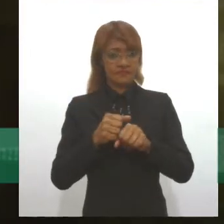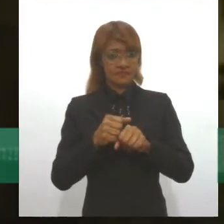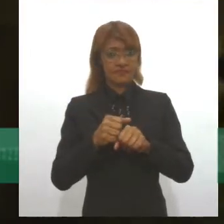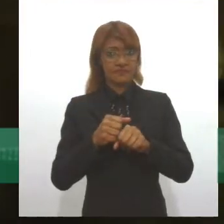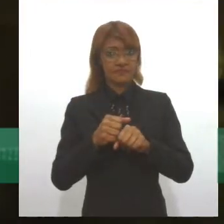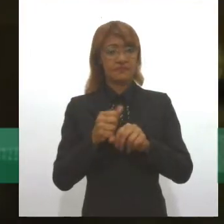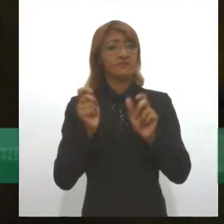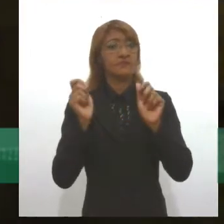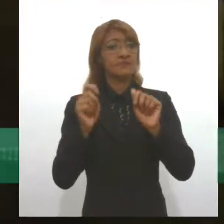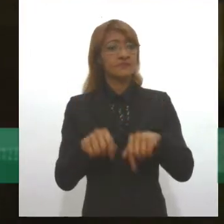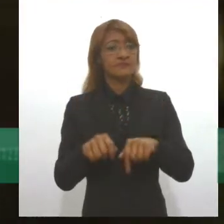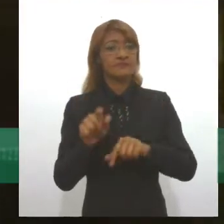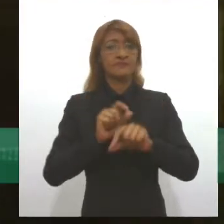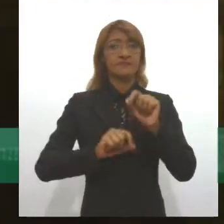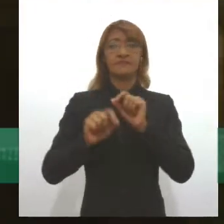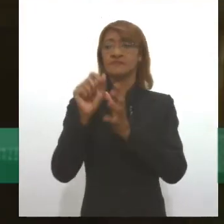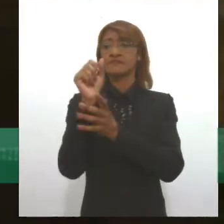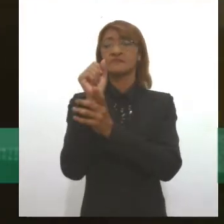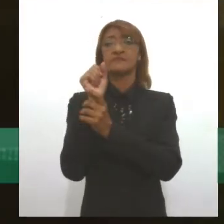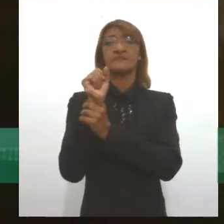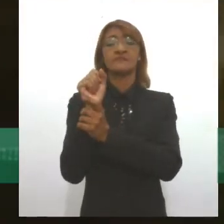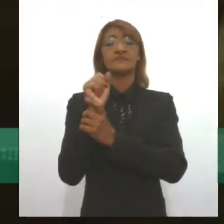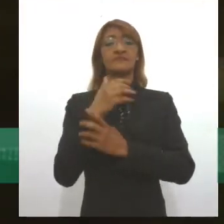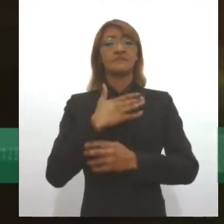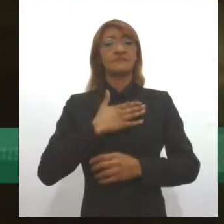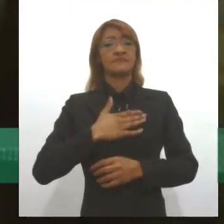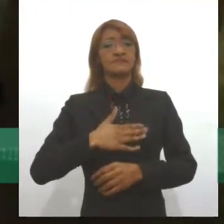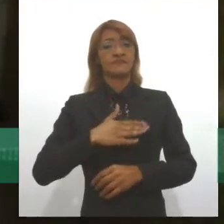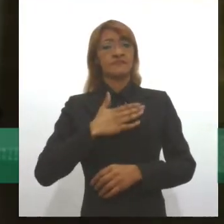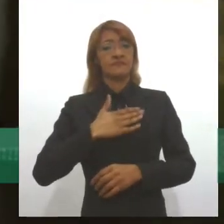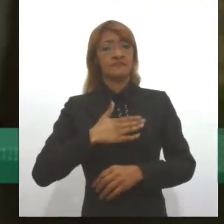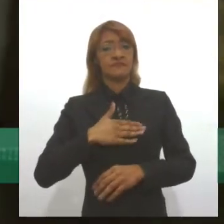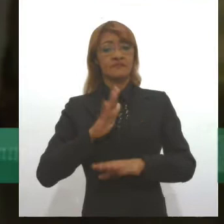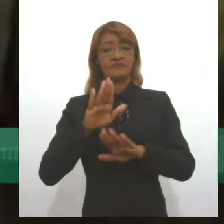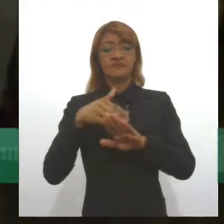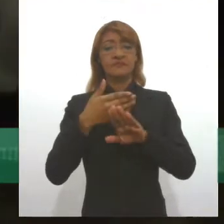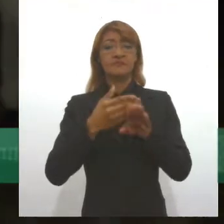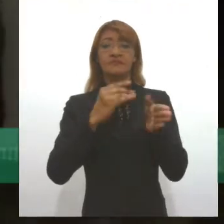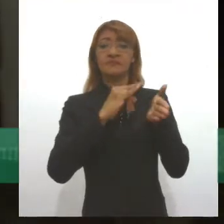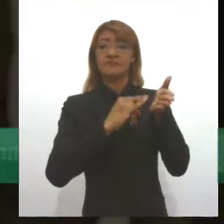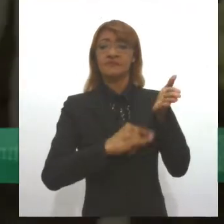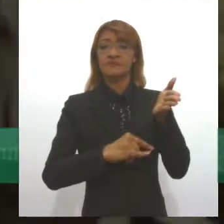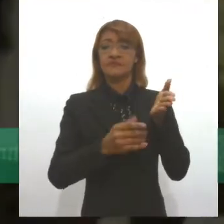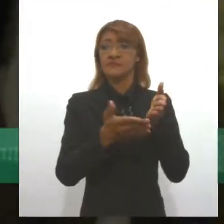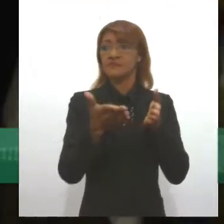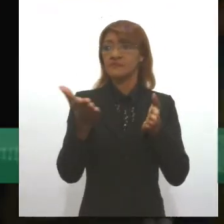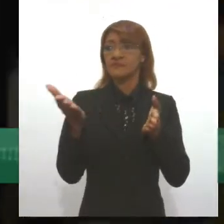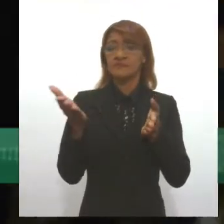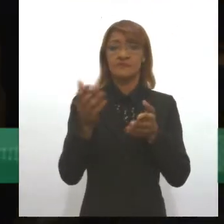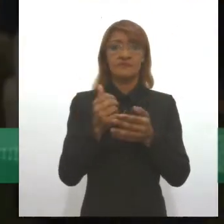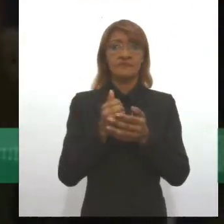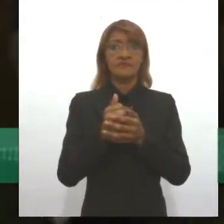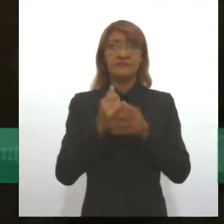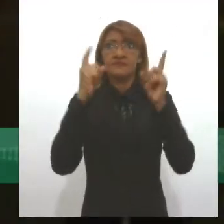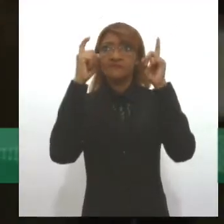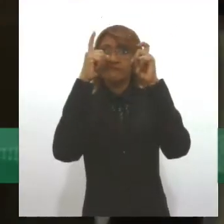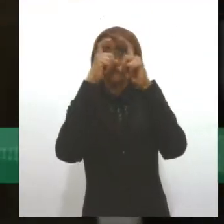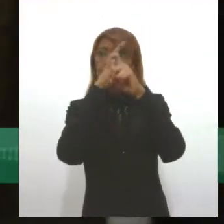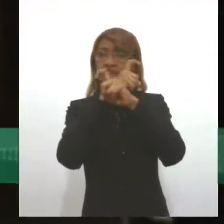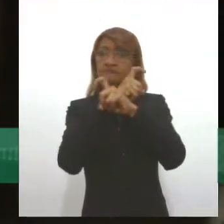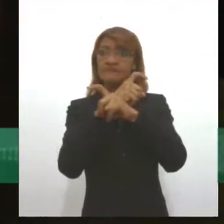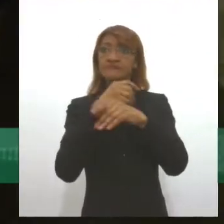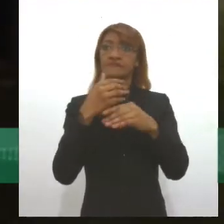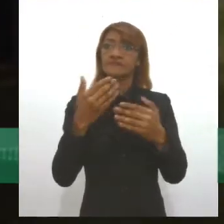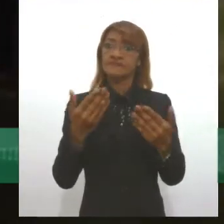seja assegurada com mais tranquilidade. Até os documentos para eles é uma enorme dificuldade. Tudo